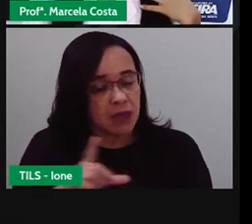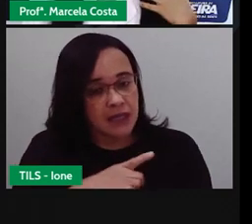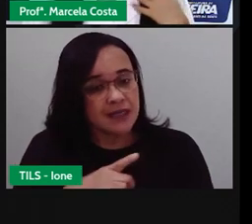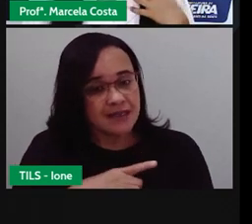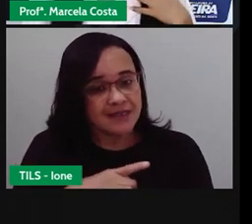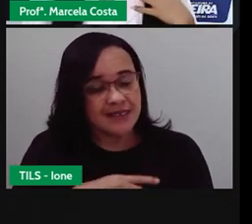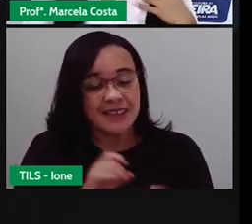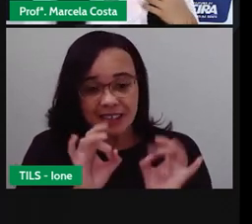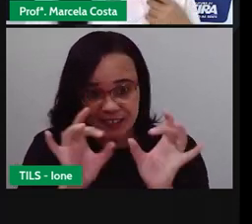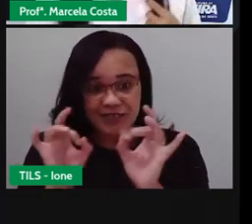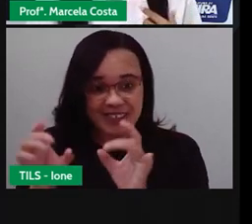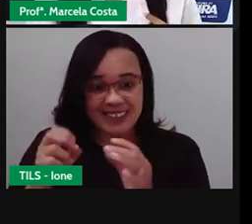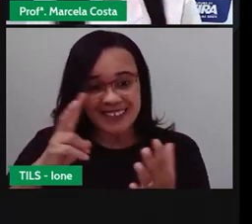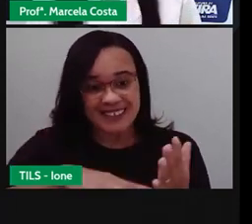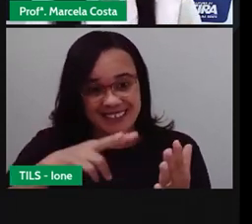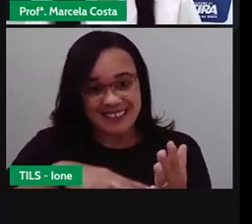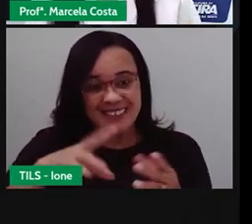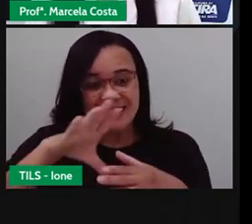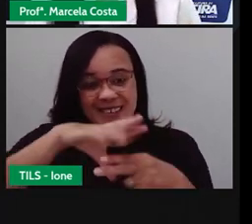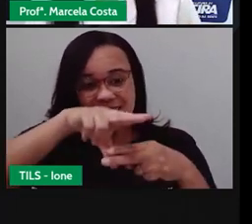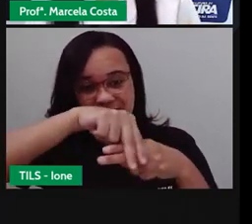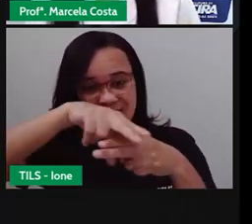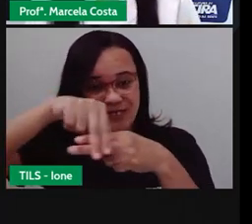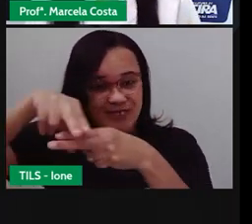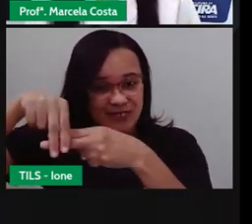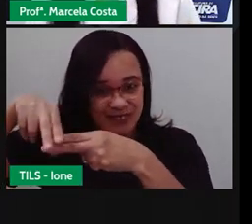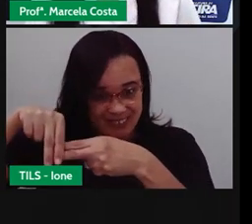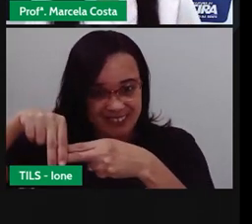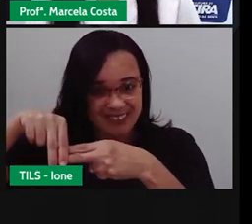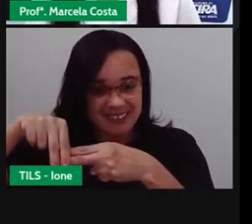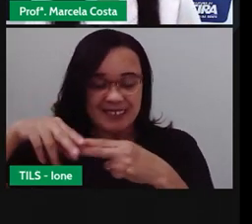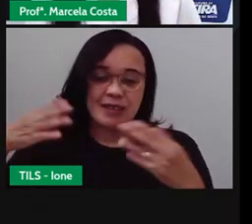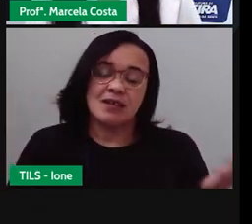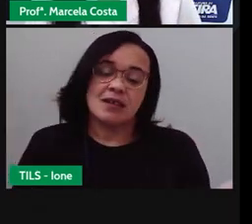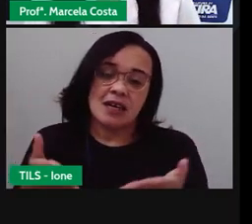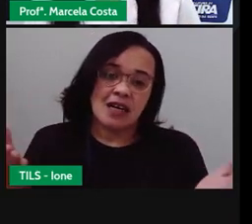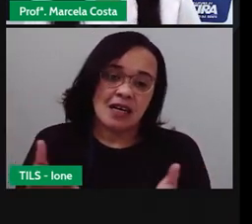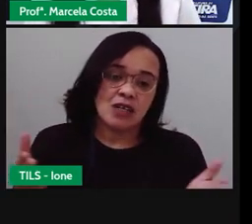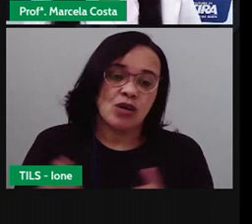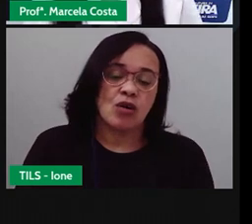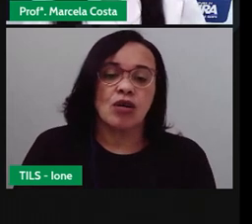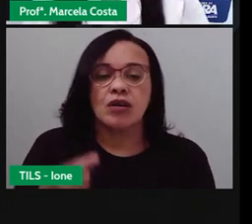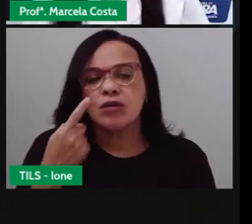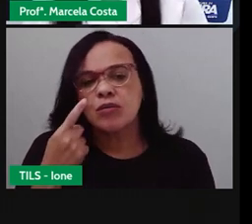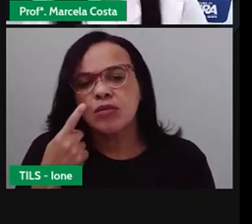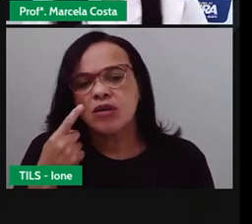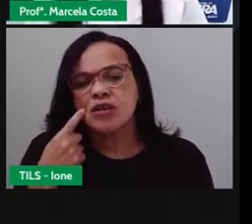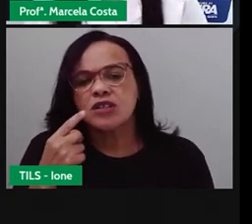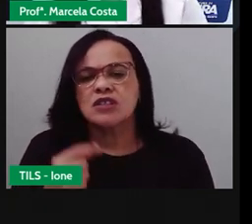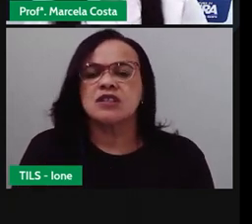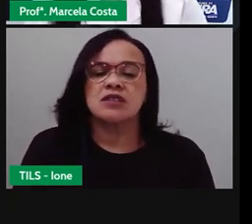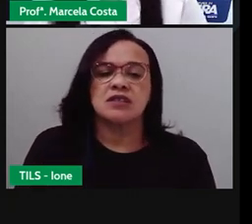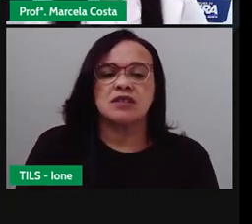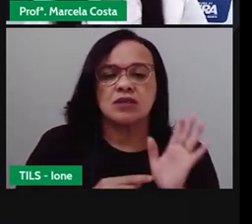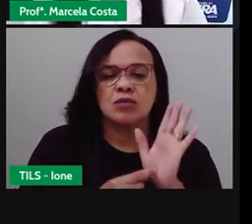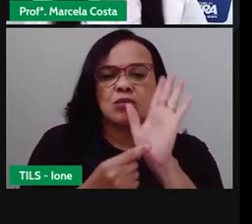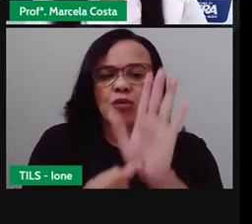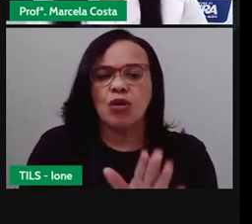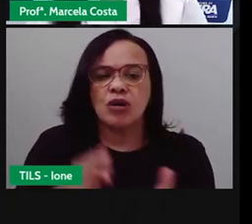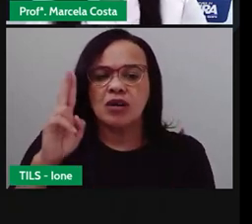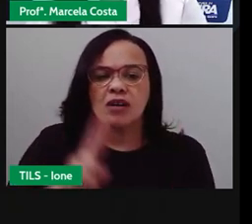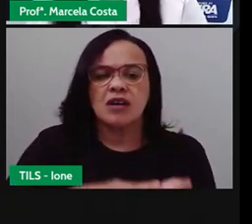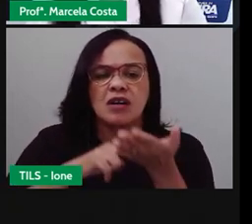literatura. Agora, crianças, eu vou mostrar para vocês aqui alguma capa de literatura de cordel.